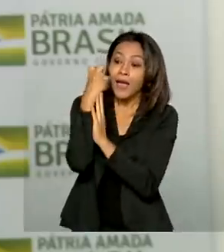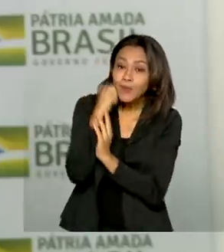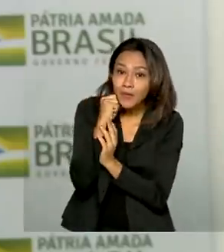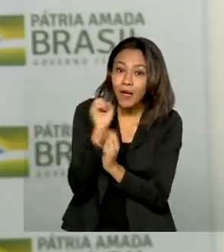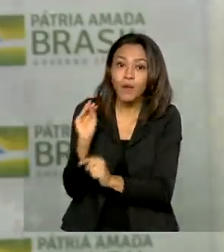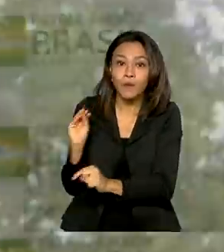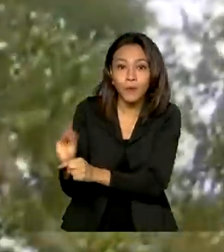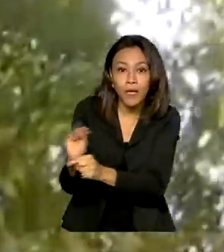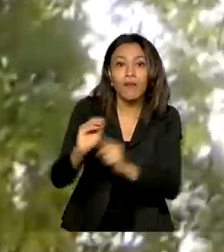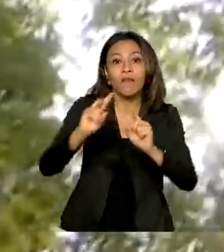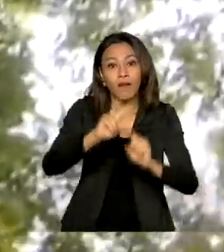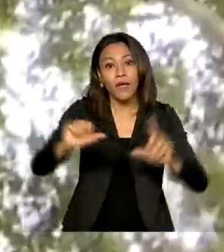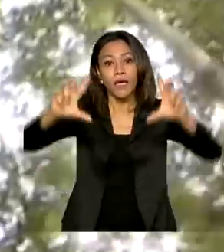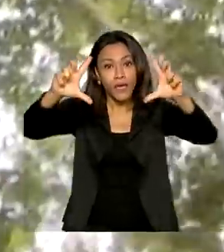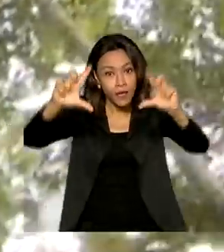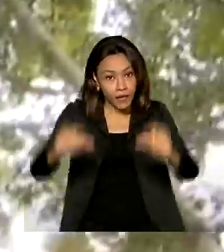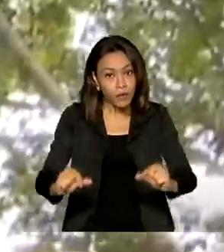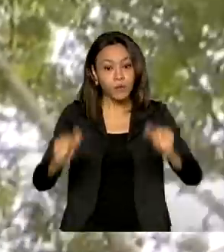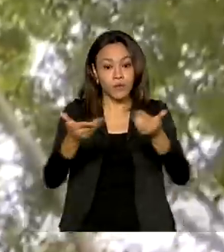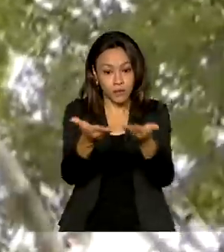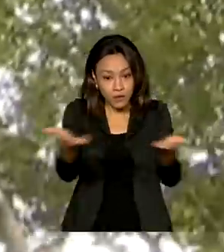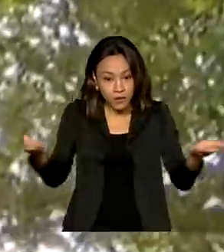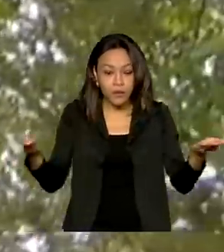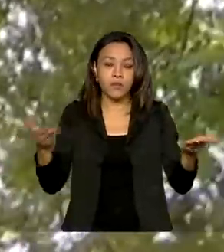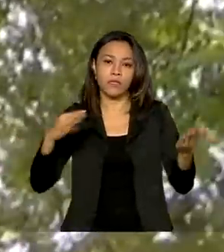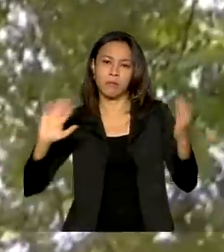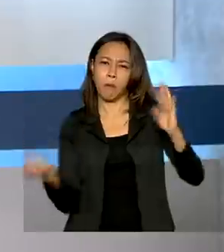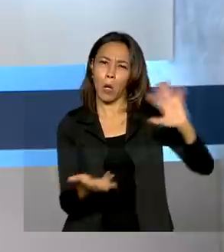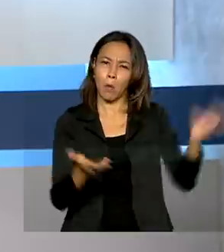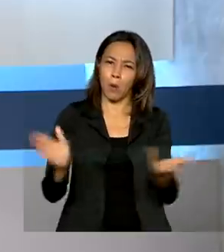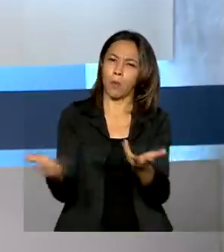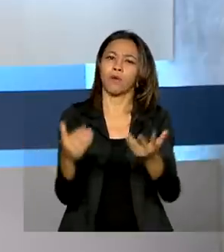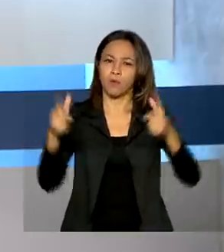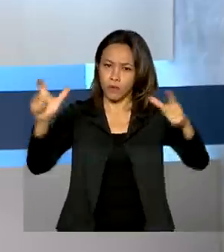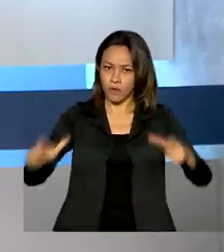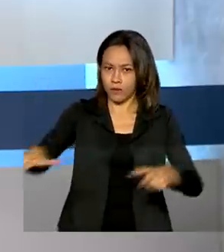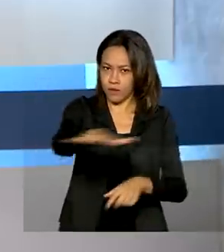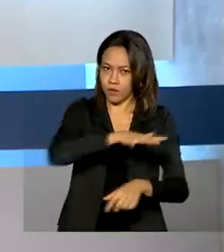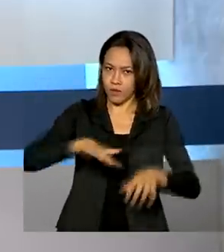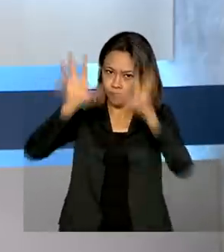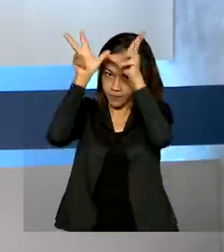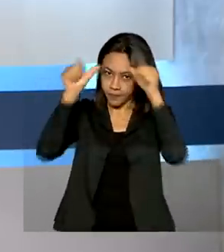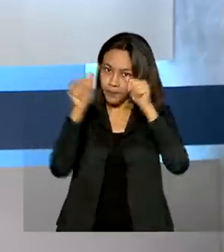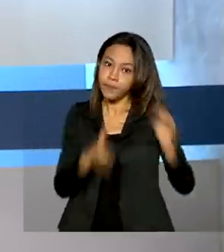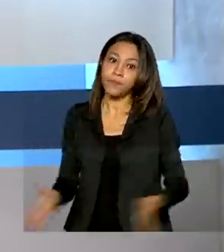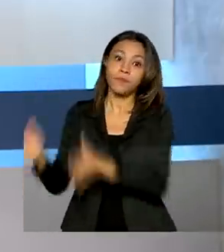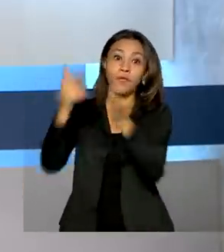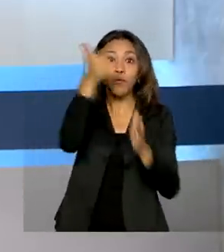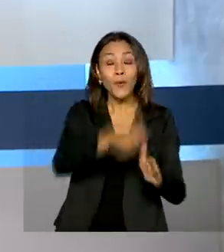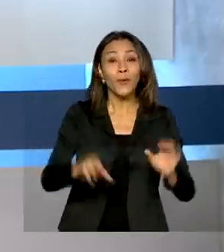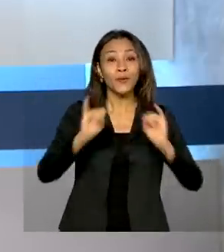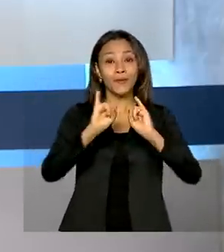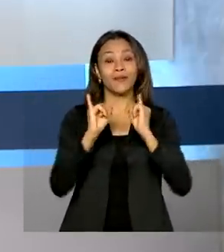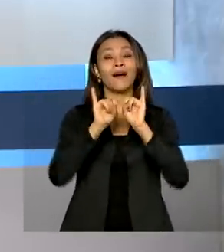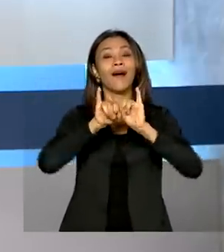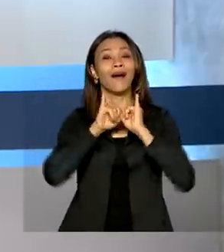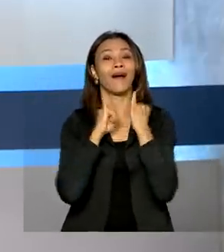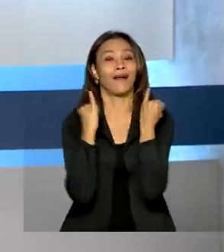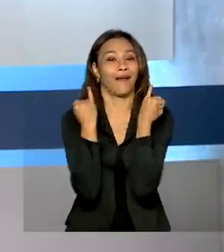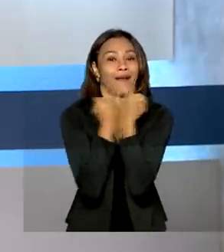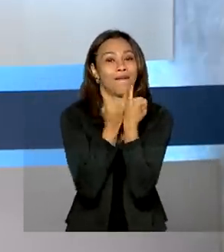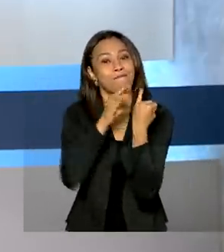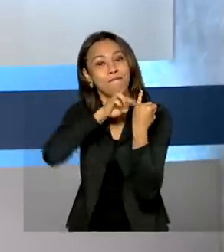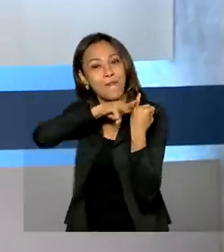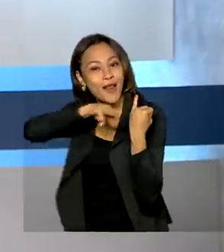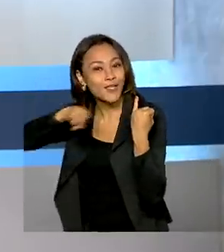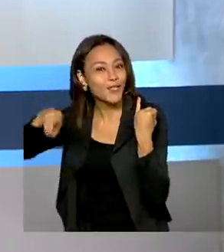diminuir o impacto desses desmatamentos naquela região. E o projeto Abrácio Marajó ganhou mais uma iniciativa. Uma